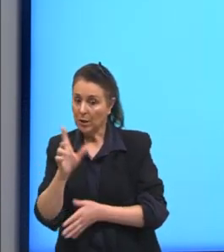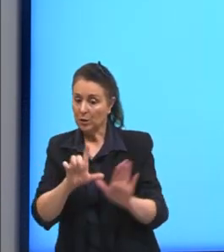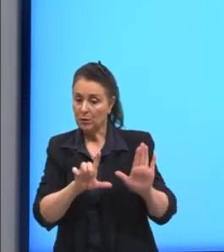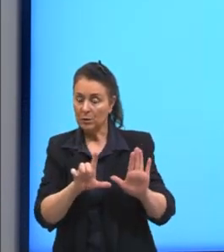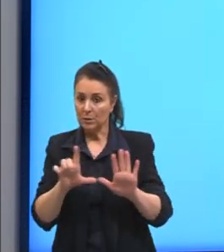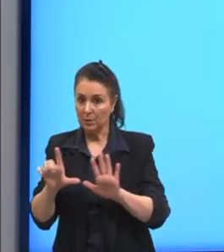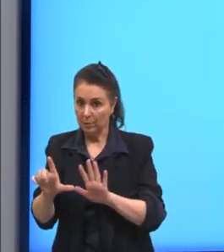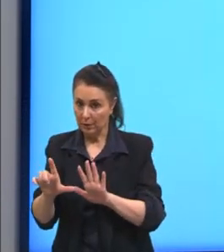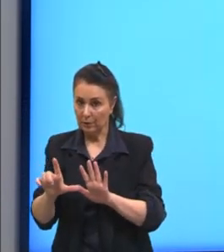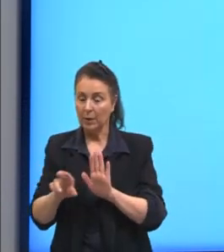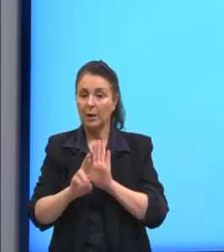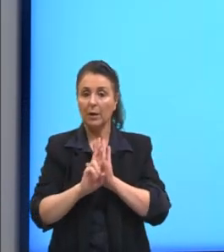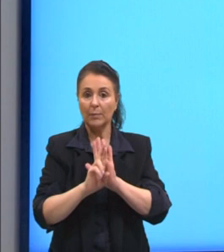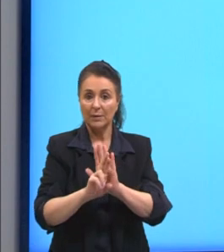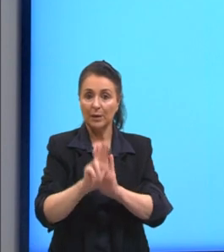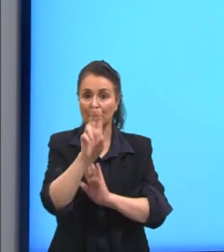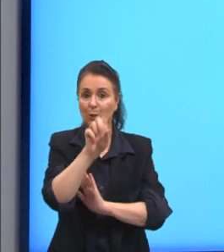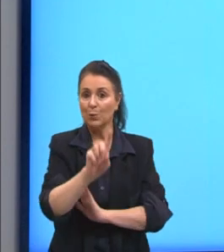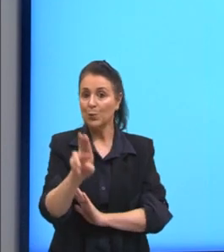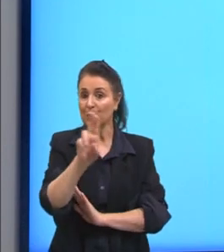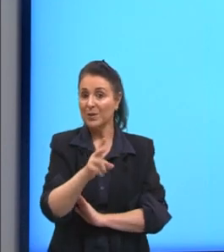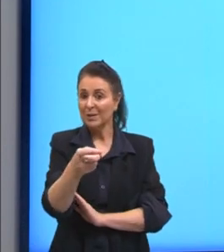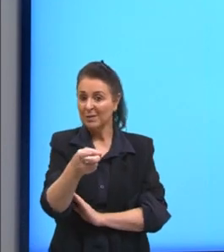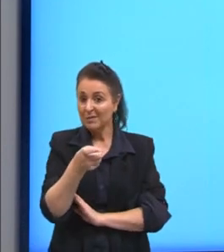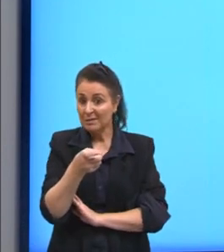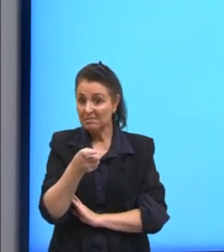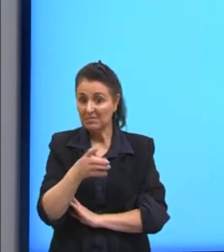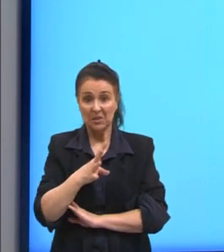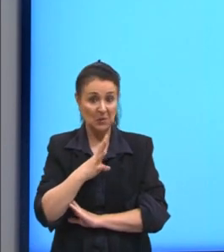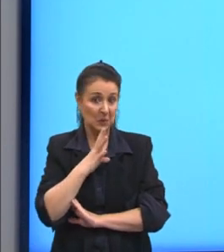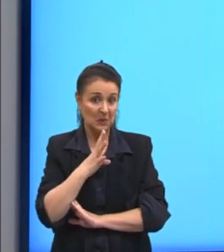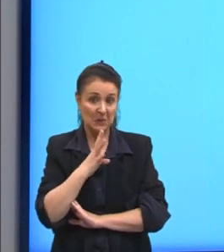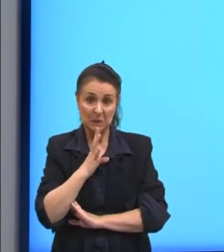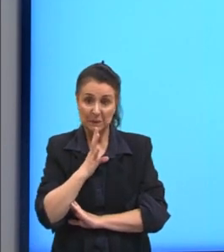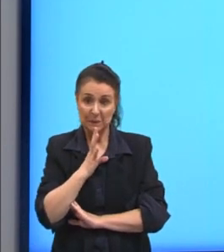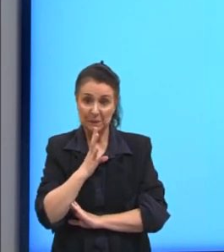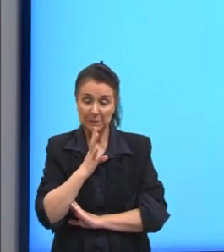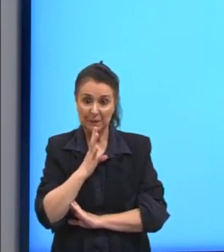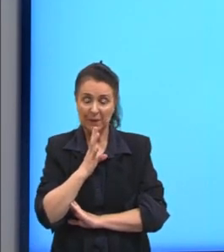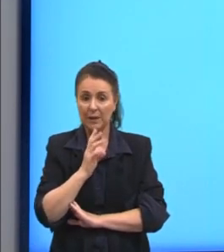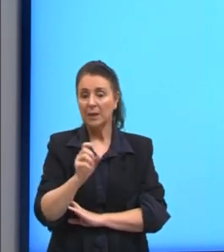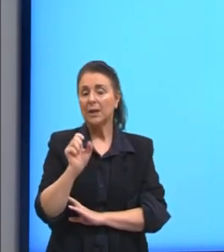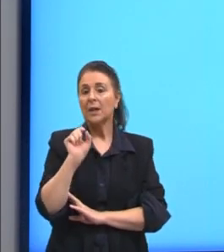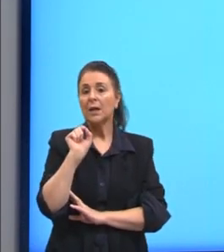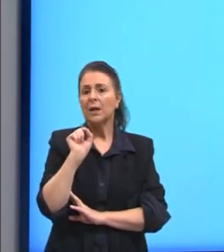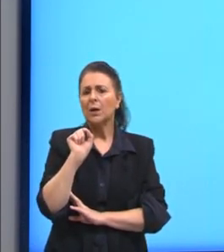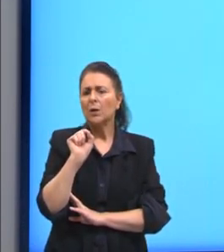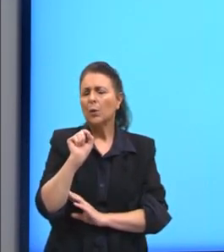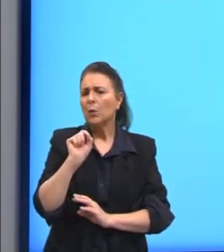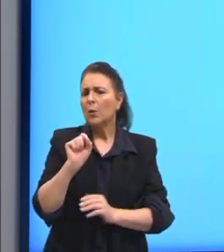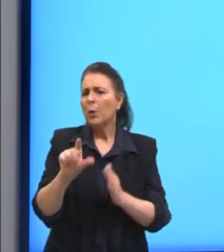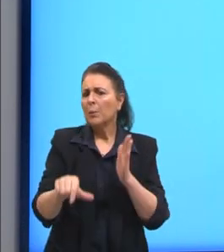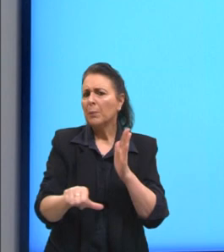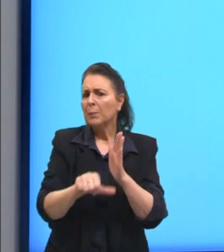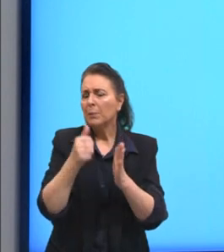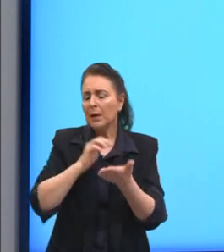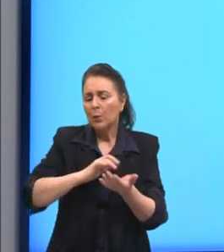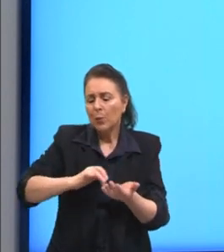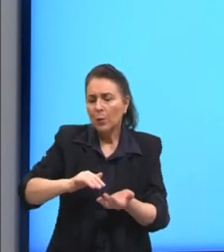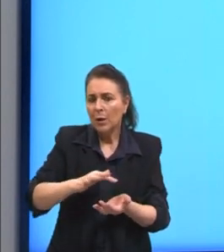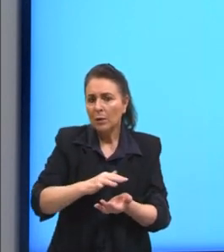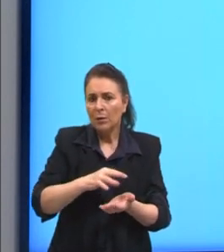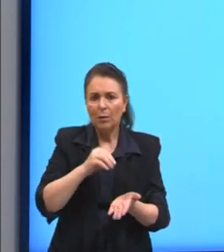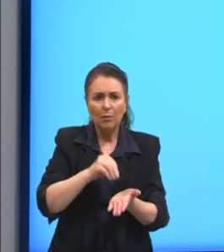Então, a gente representa como X, né? O valor desconhecido. Qual é o primeiro cálculo? Observem que